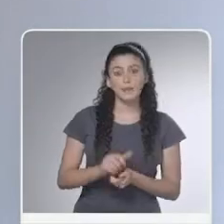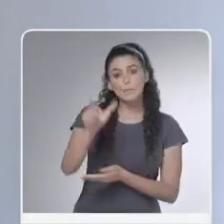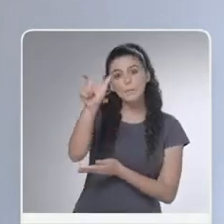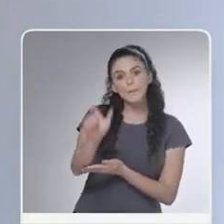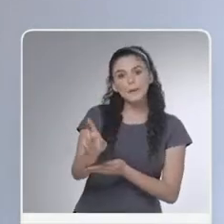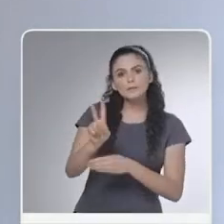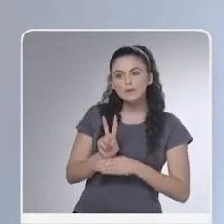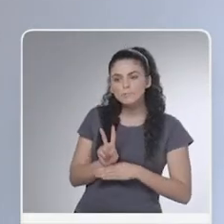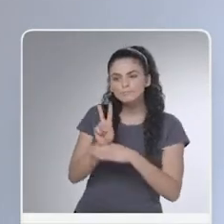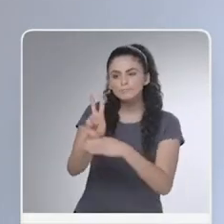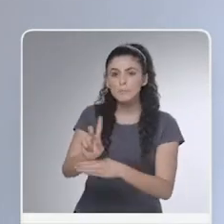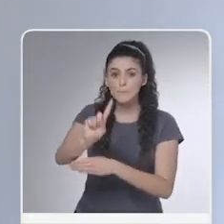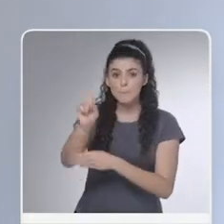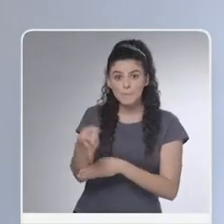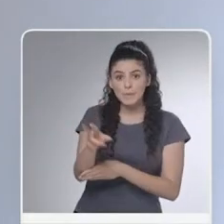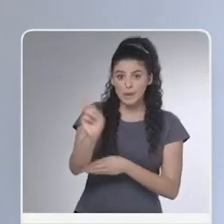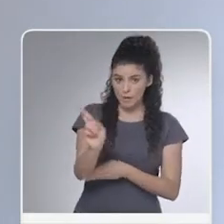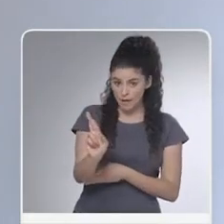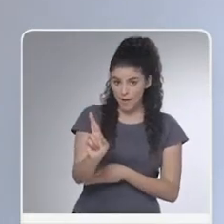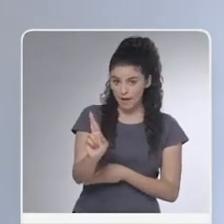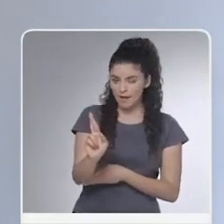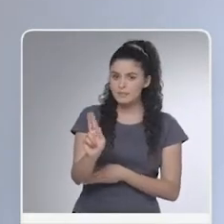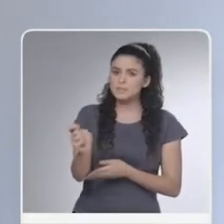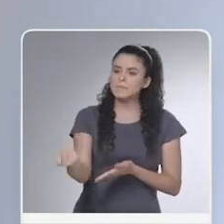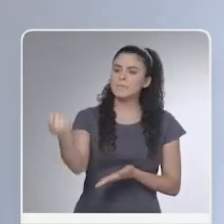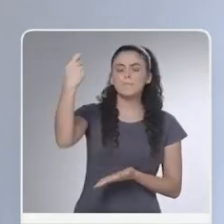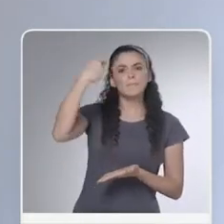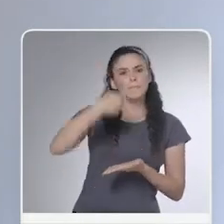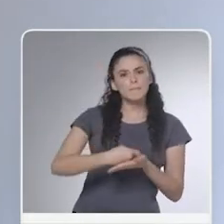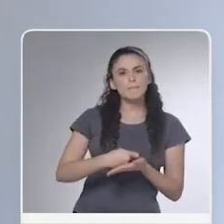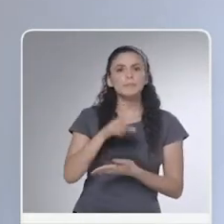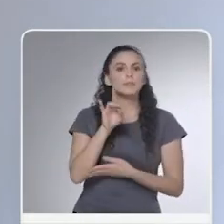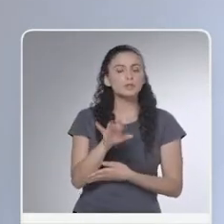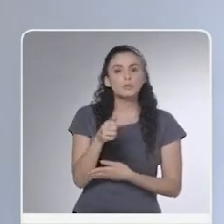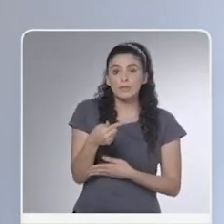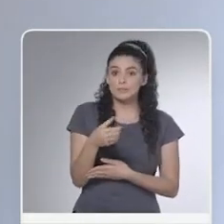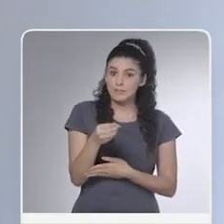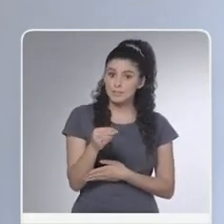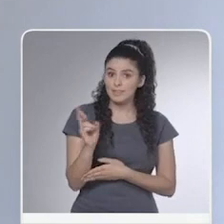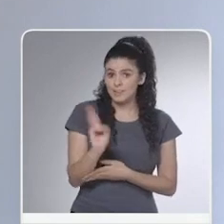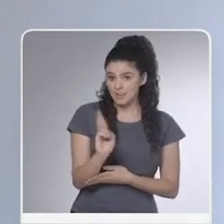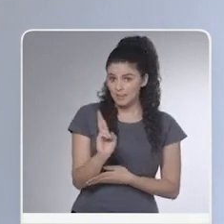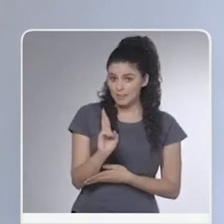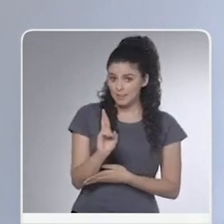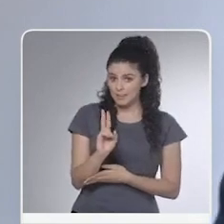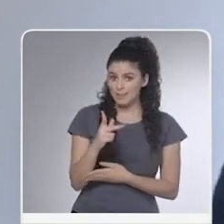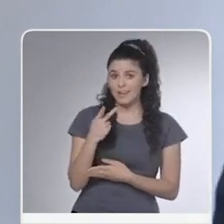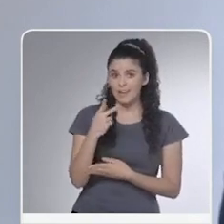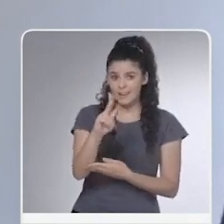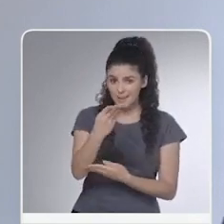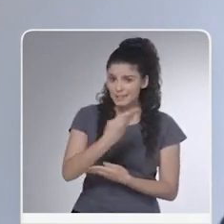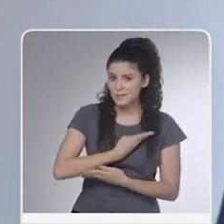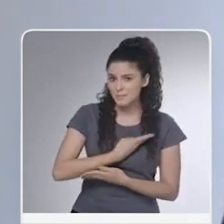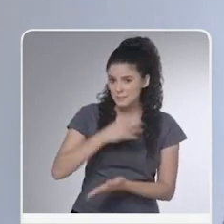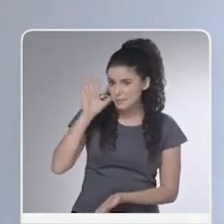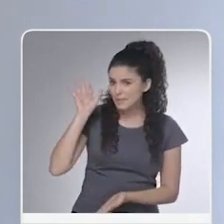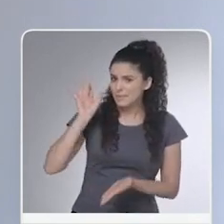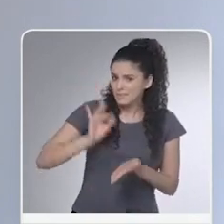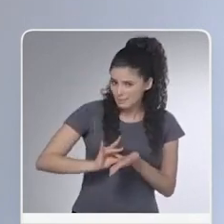Se uma pessoa pede para você mil reais emprestado, mas na hora de pagar só devolve 70,